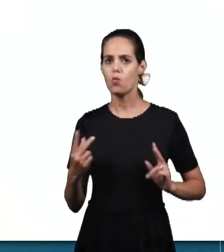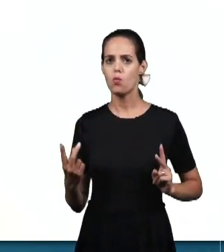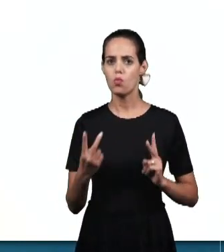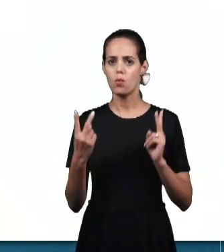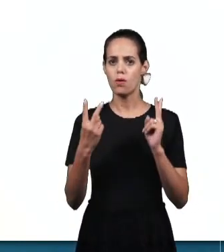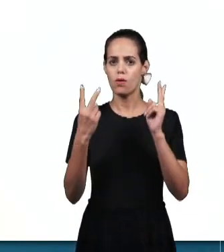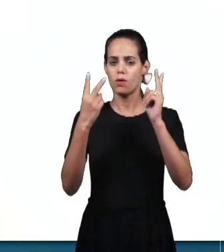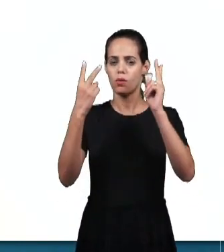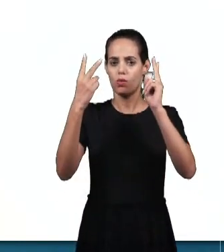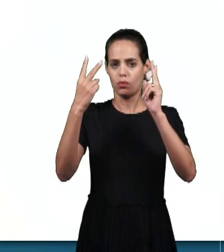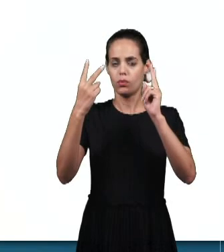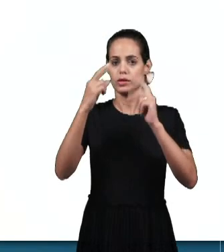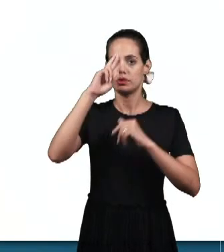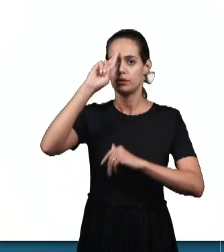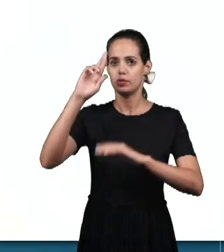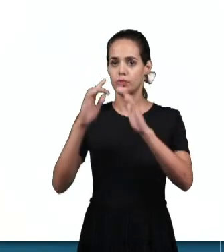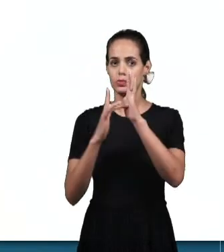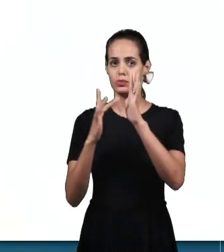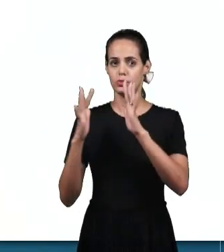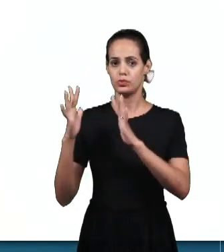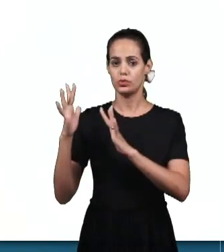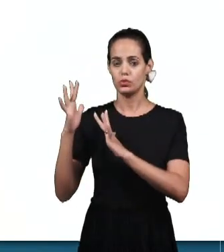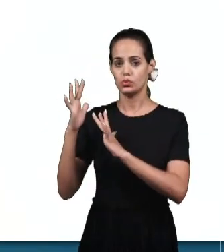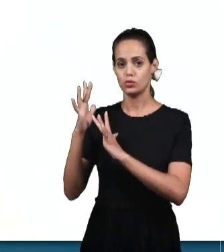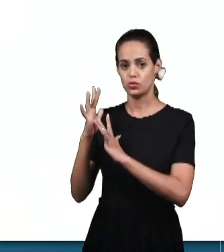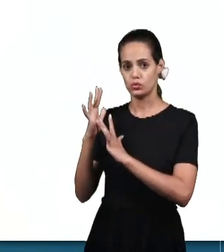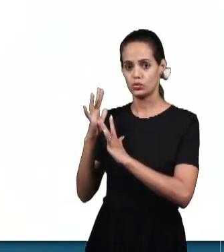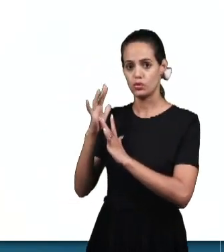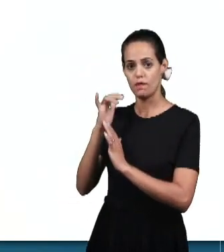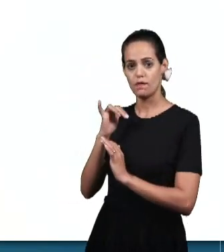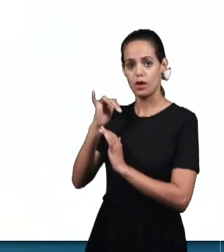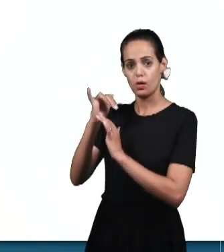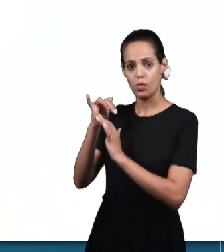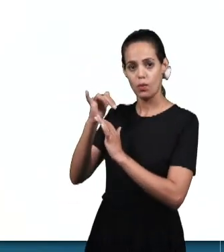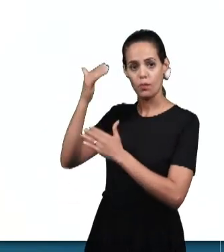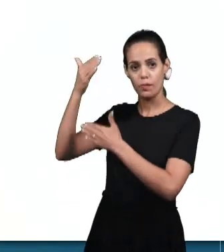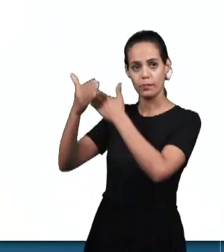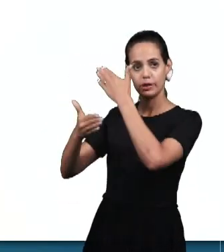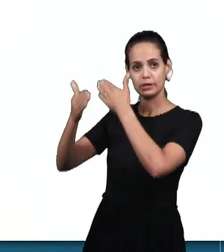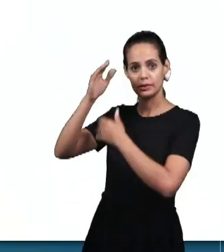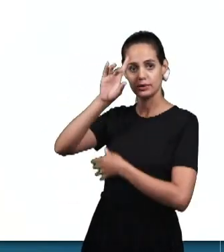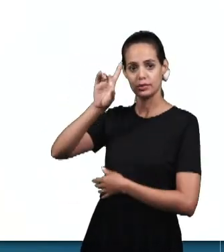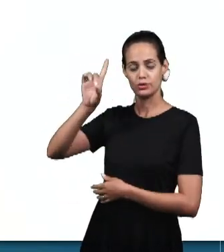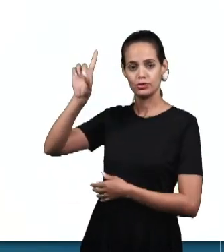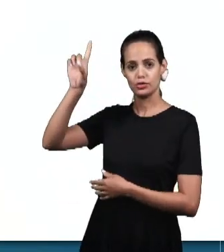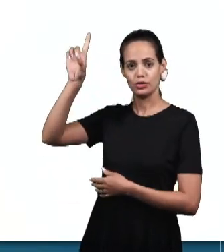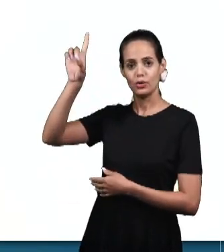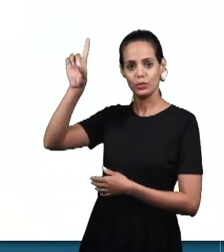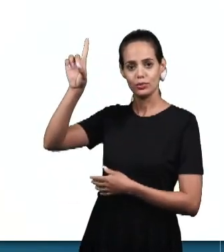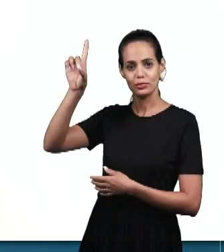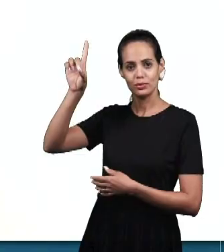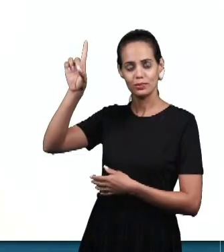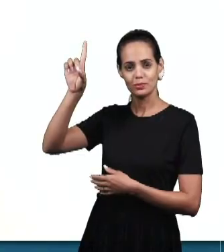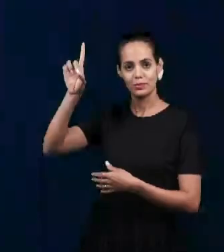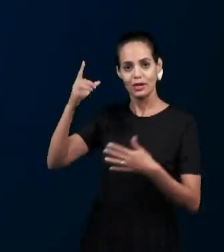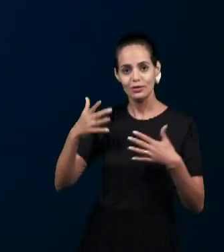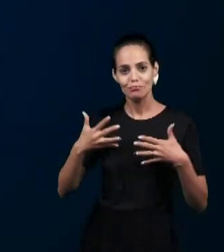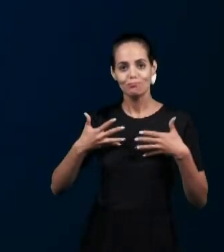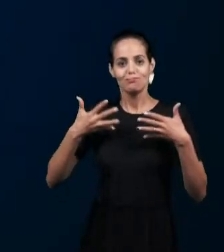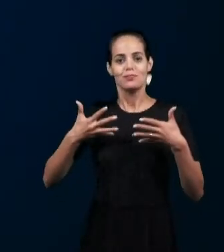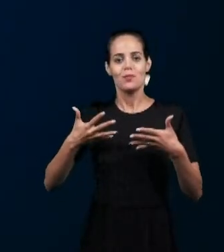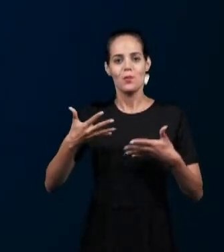Diante de Deus E que nos engrandece como servos E como igreja fiel